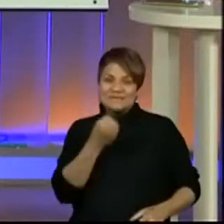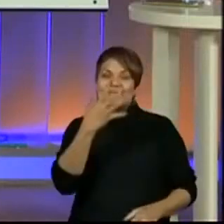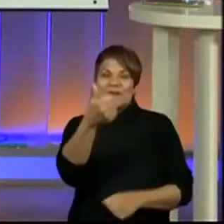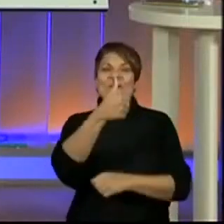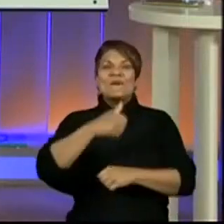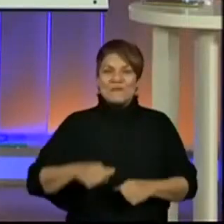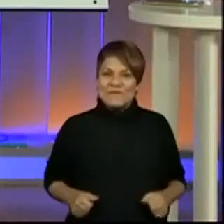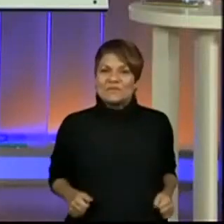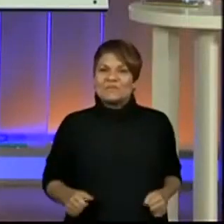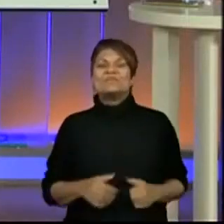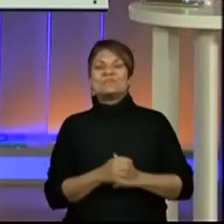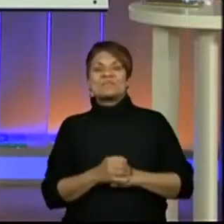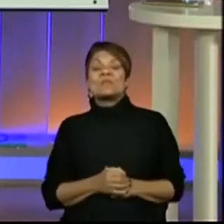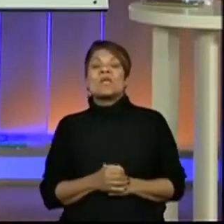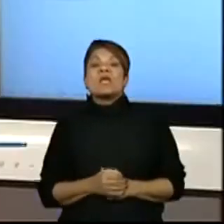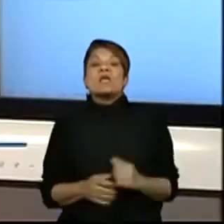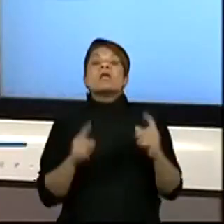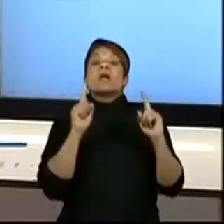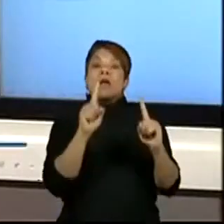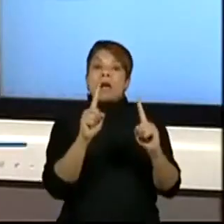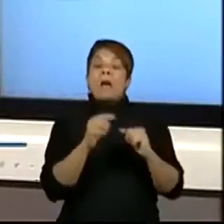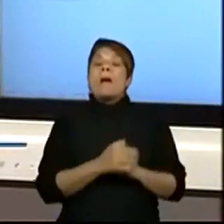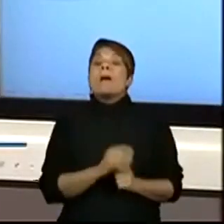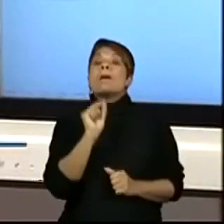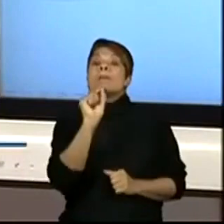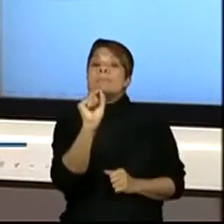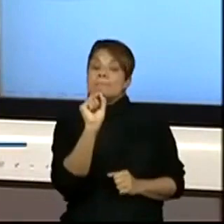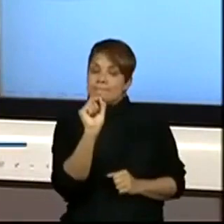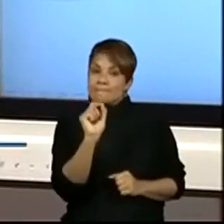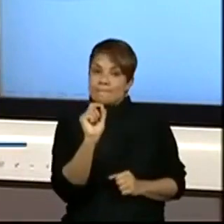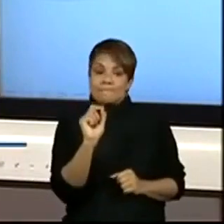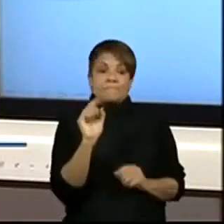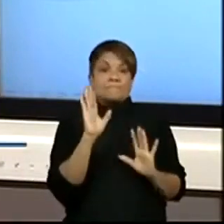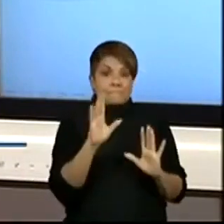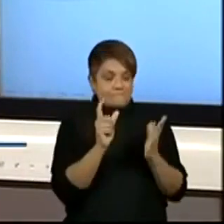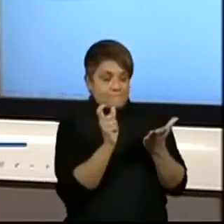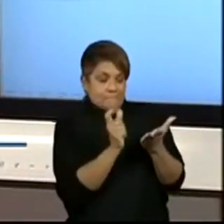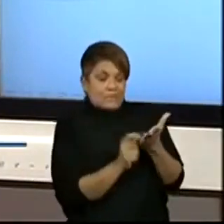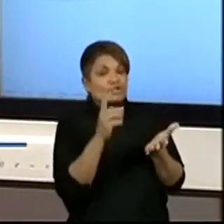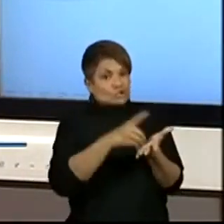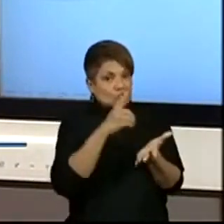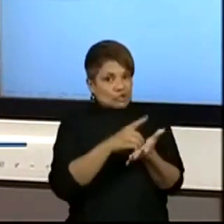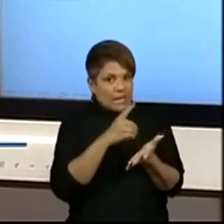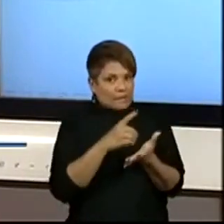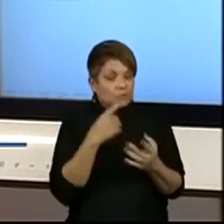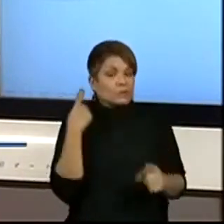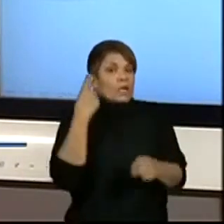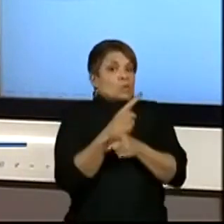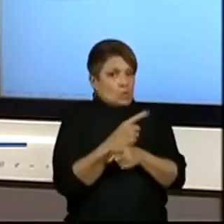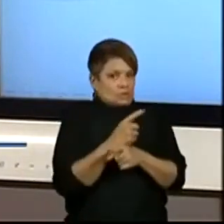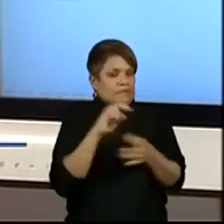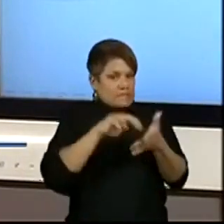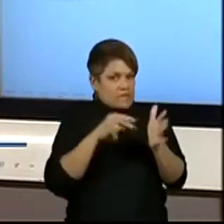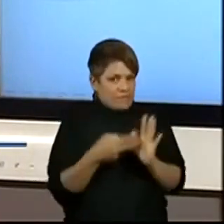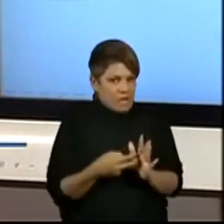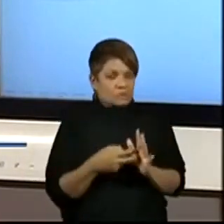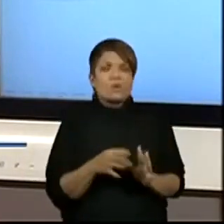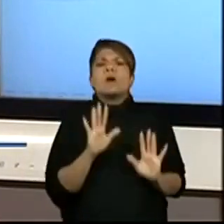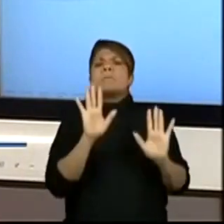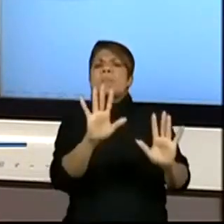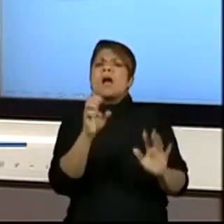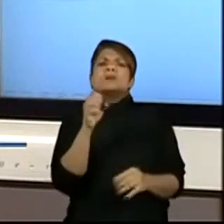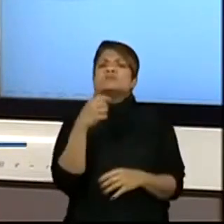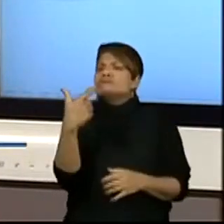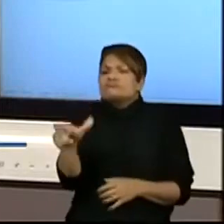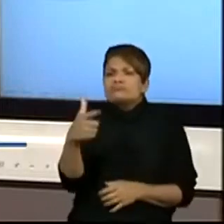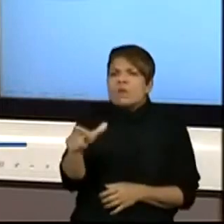Continuando. Para desvendar a tal palavra. No entanto, se não temos um